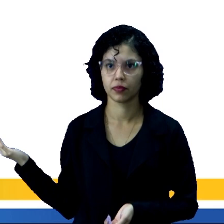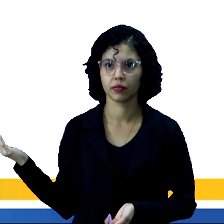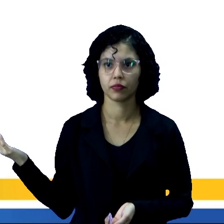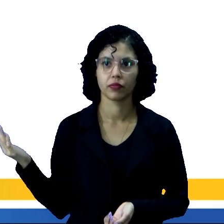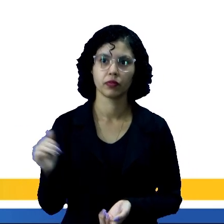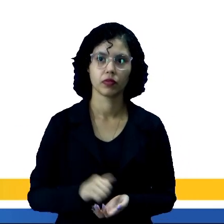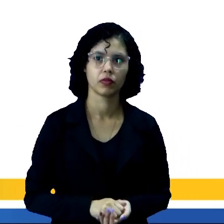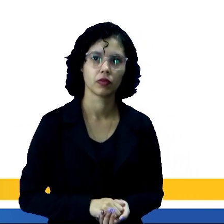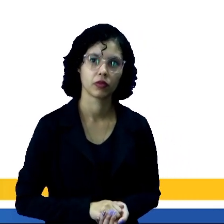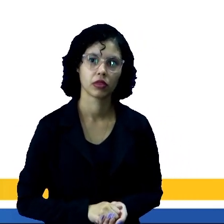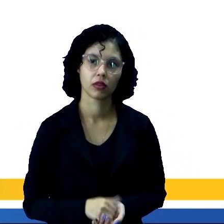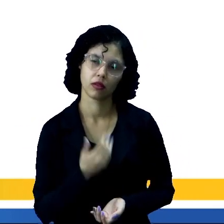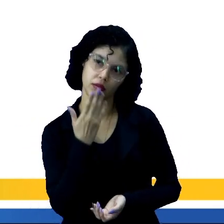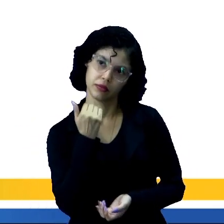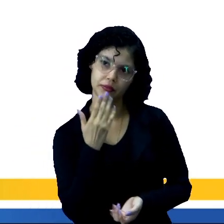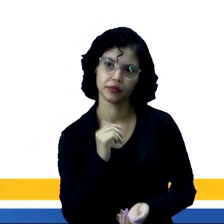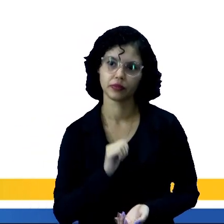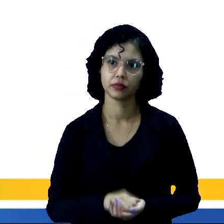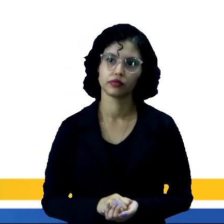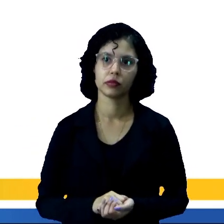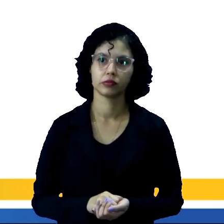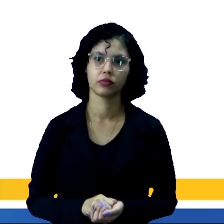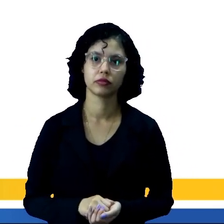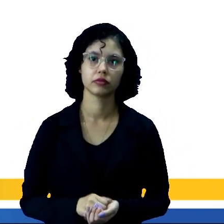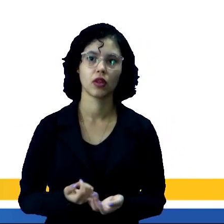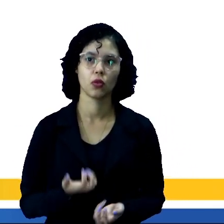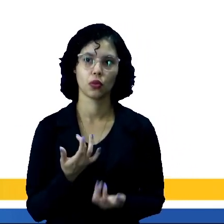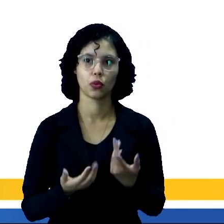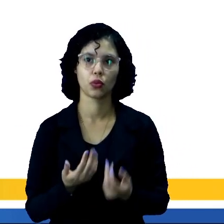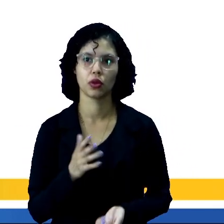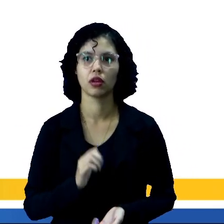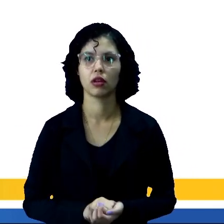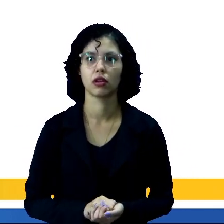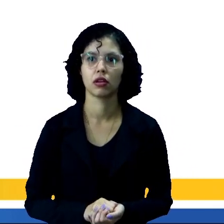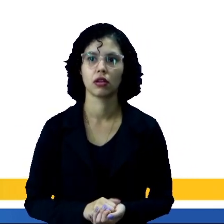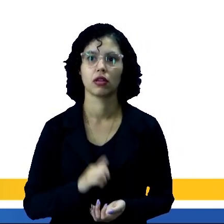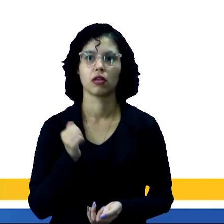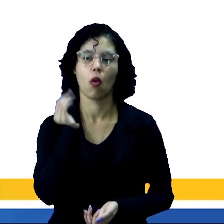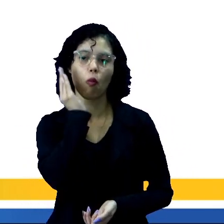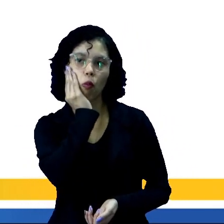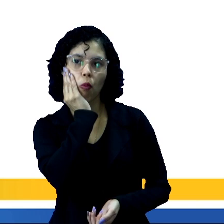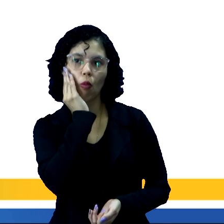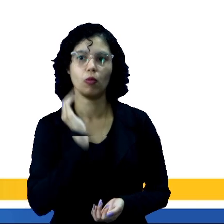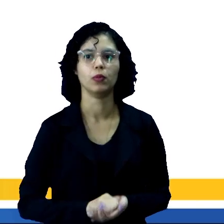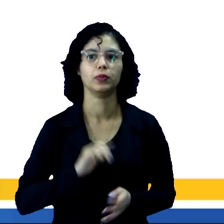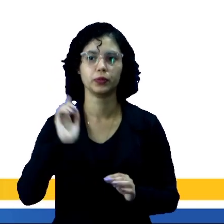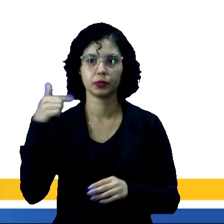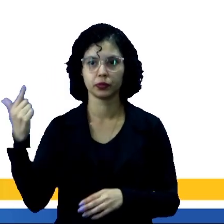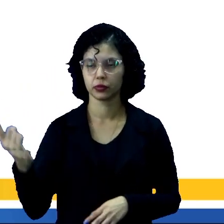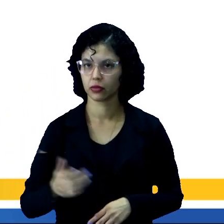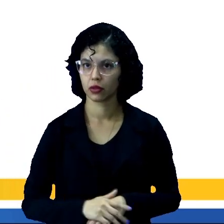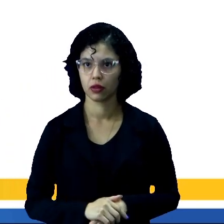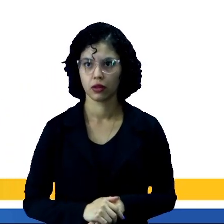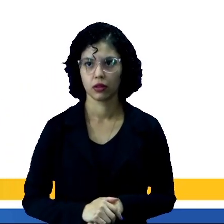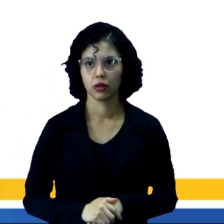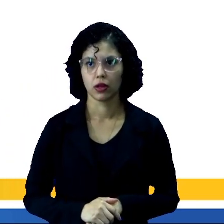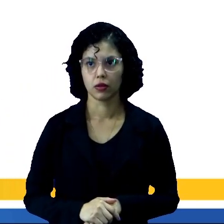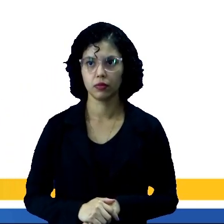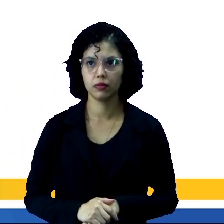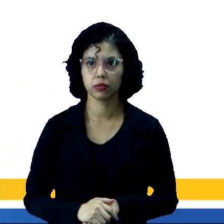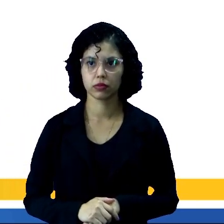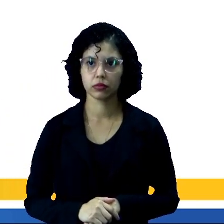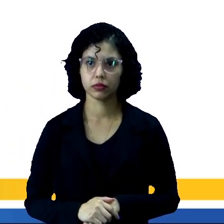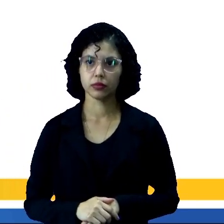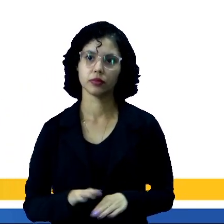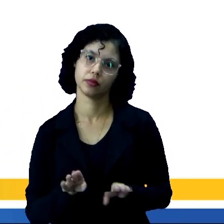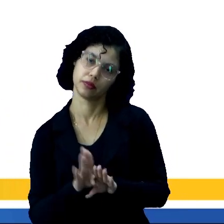nós temos o hábito de consumir a banana frita, a castanha, o açaí, entre outros alimentos também